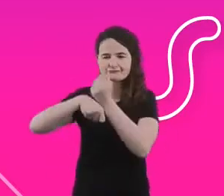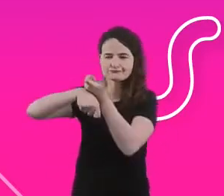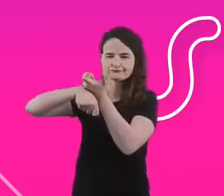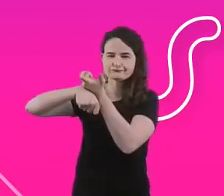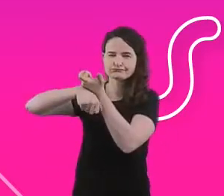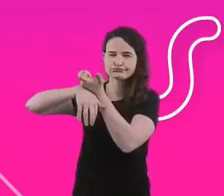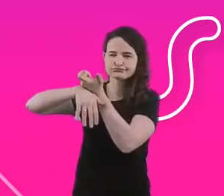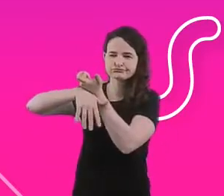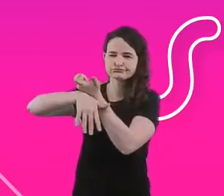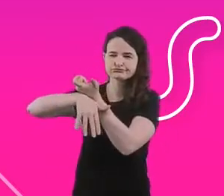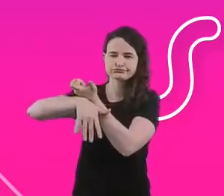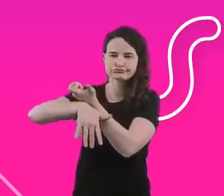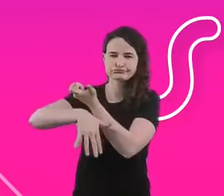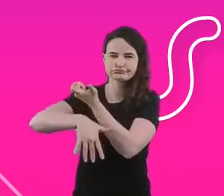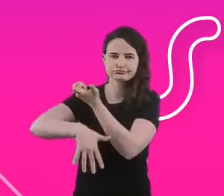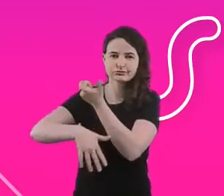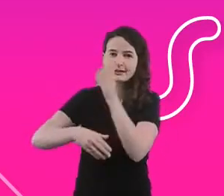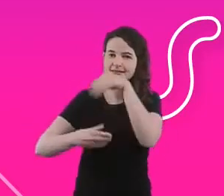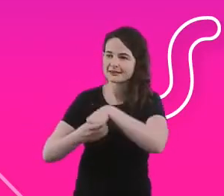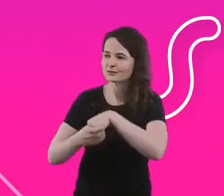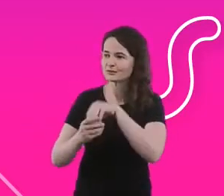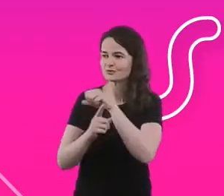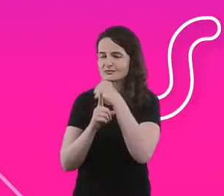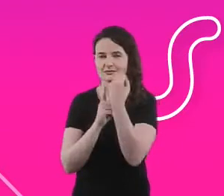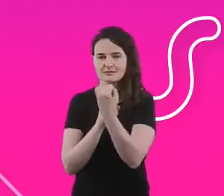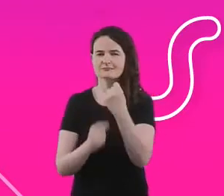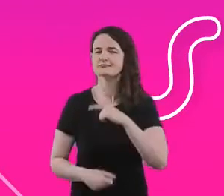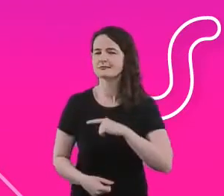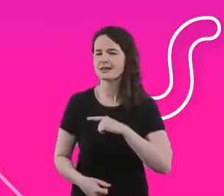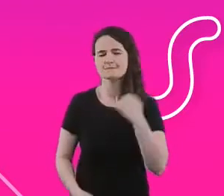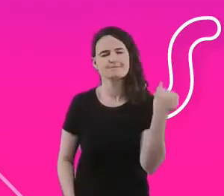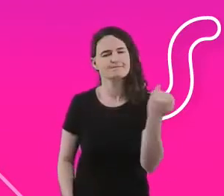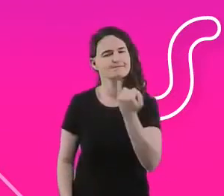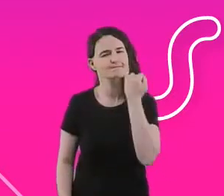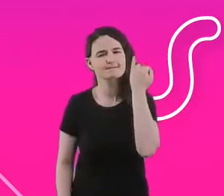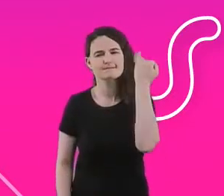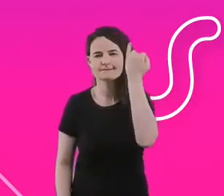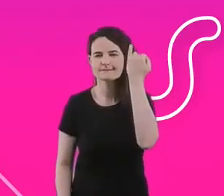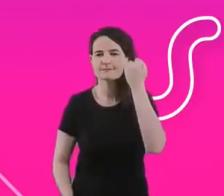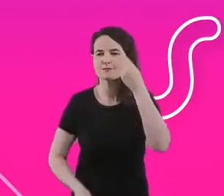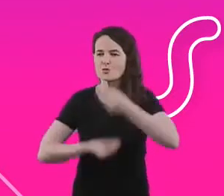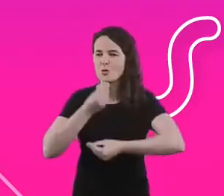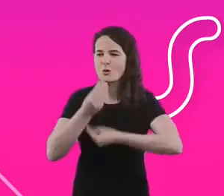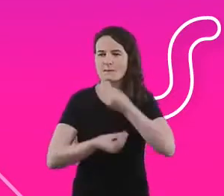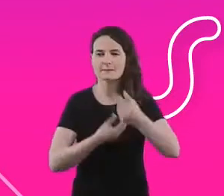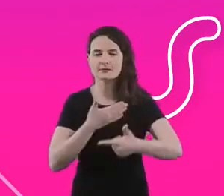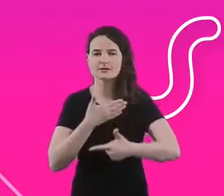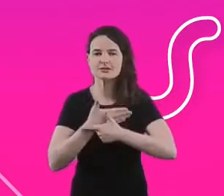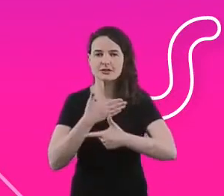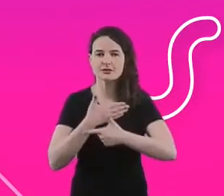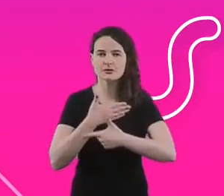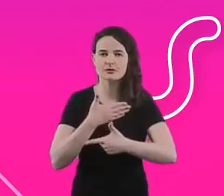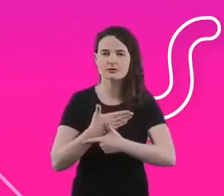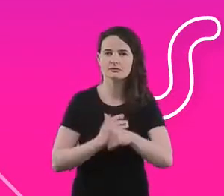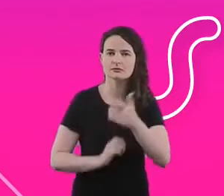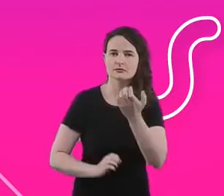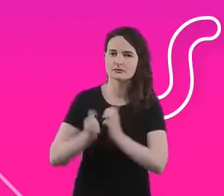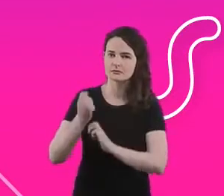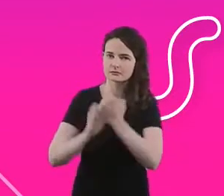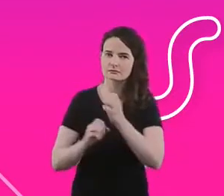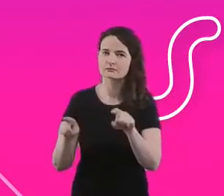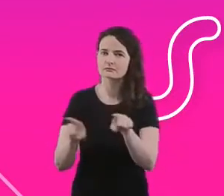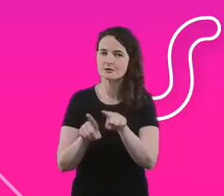parte social a gente vê uma importância muito grande, a gente está falando tanto a nossa atuação como companhia, mas também a nossa atuação como a sociedade, então